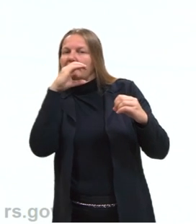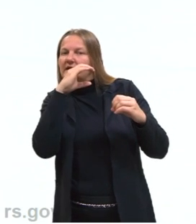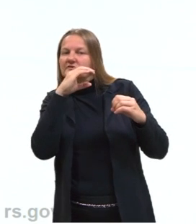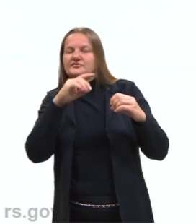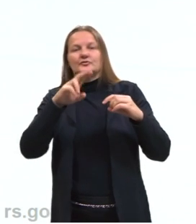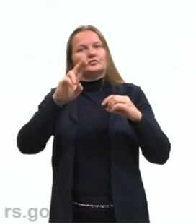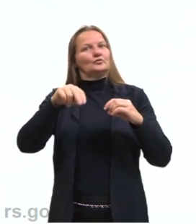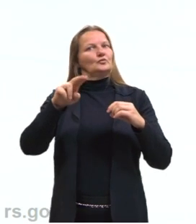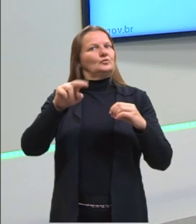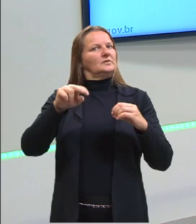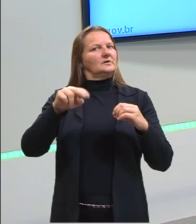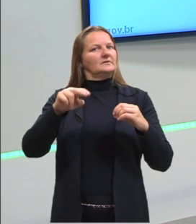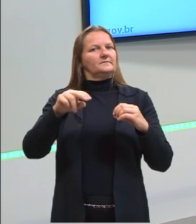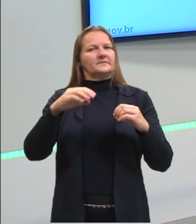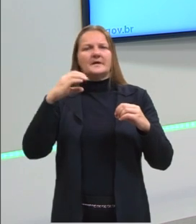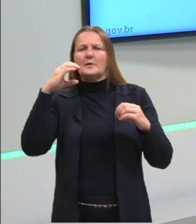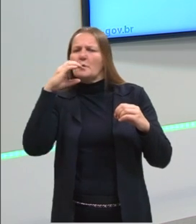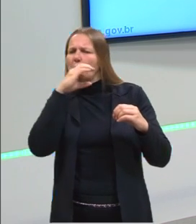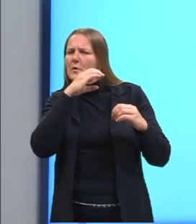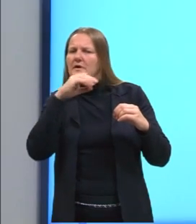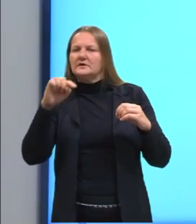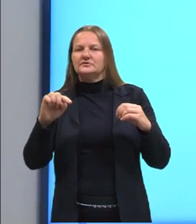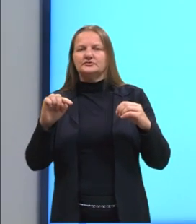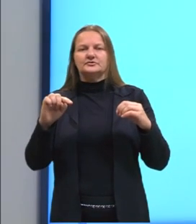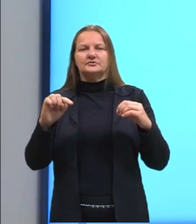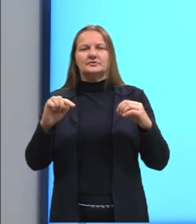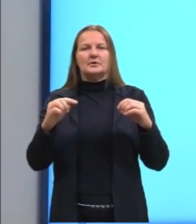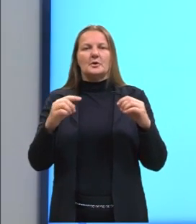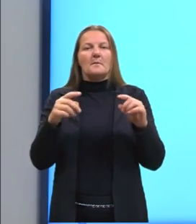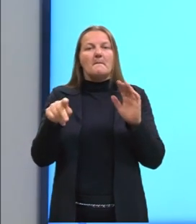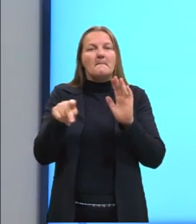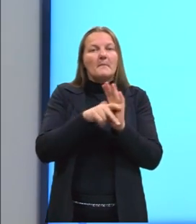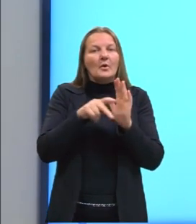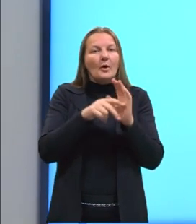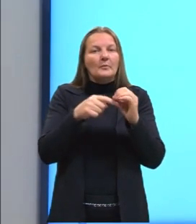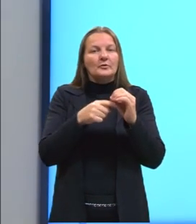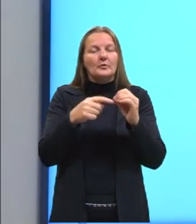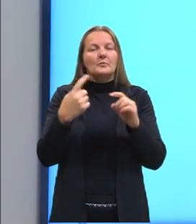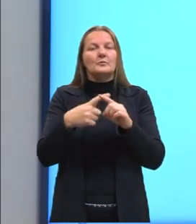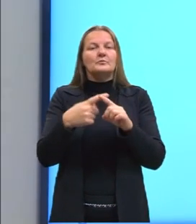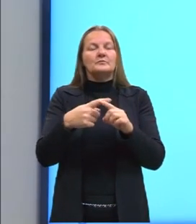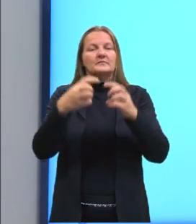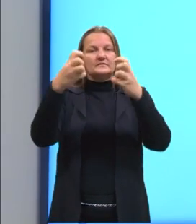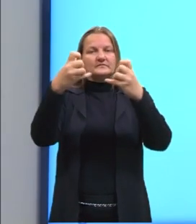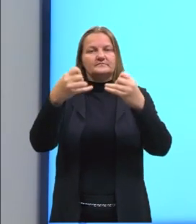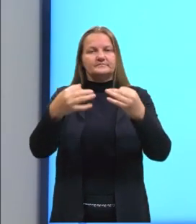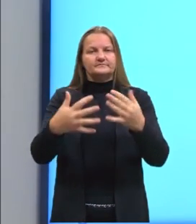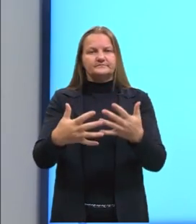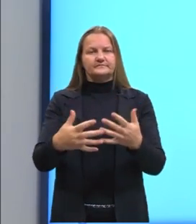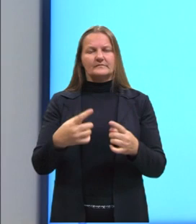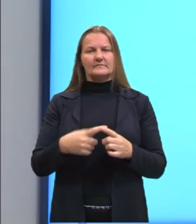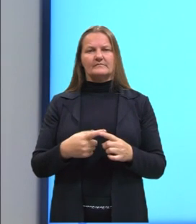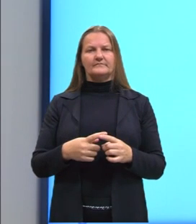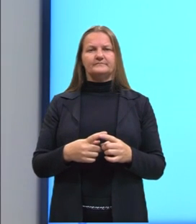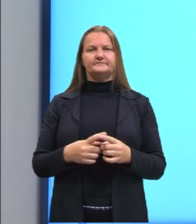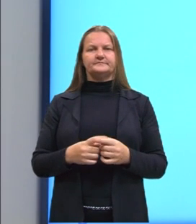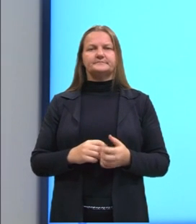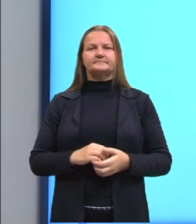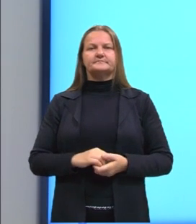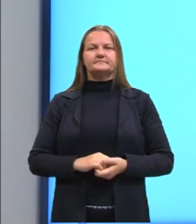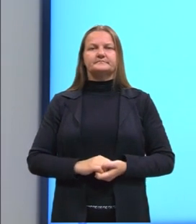gente tem que prestar atenção nessa parte aqui, por si mesmo. Por quê? Quer dizer que é espontâneo.